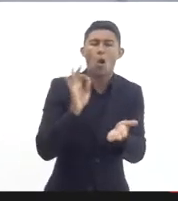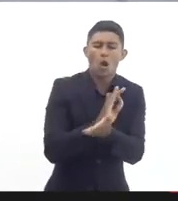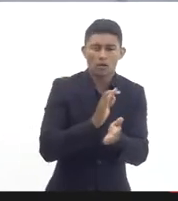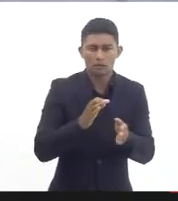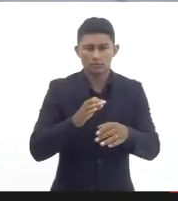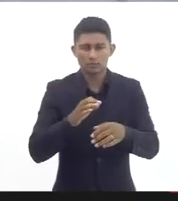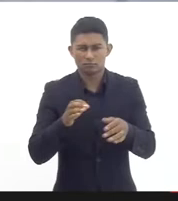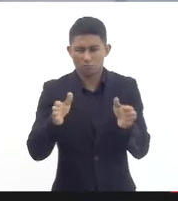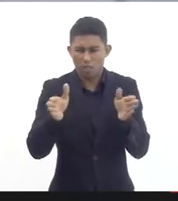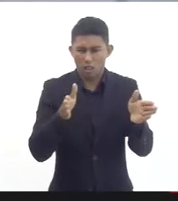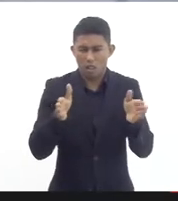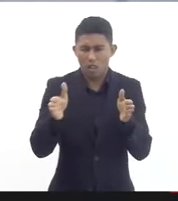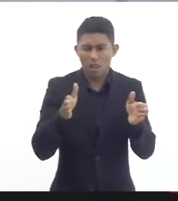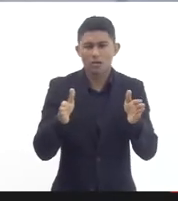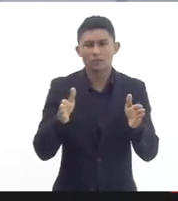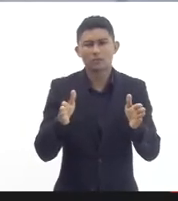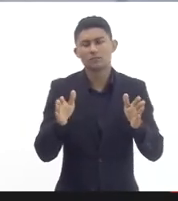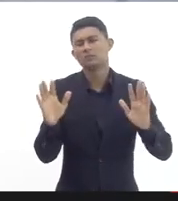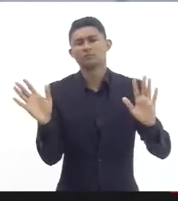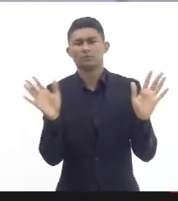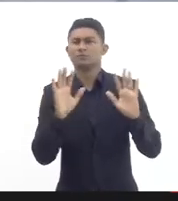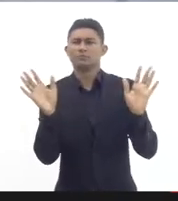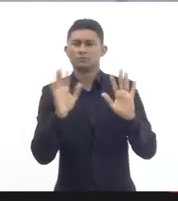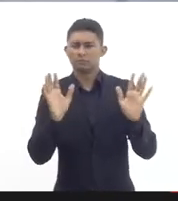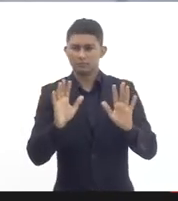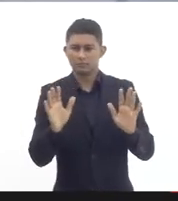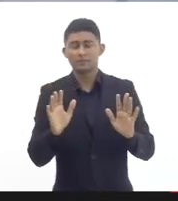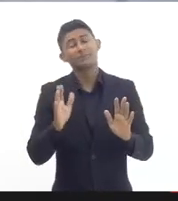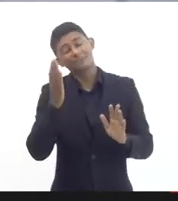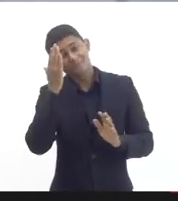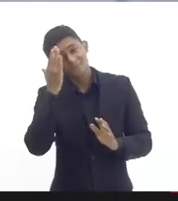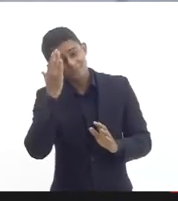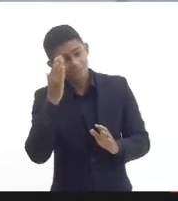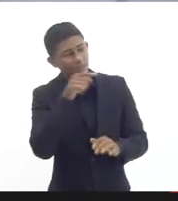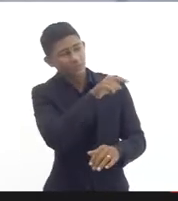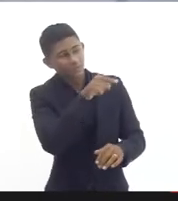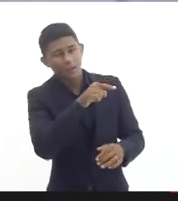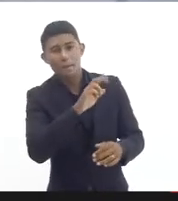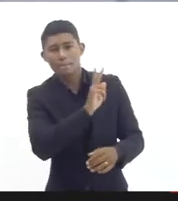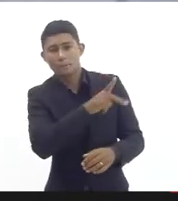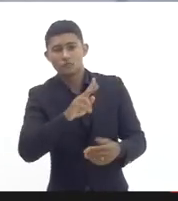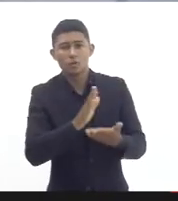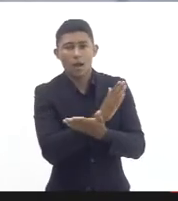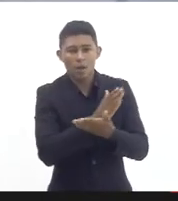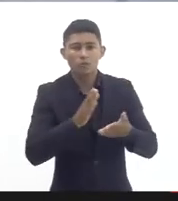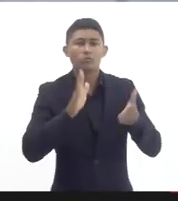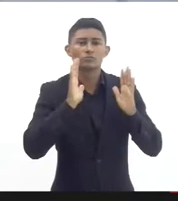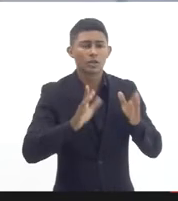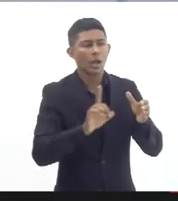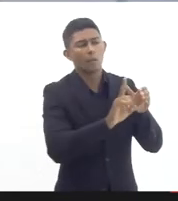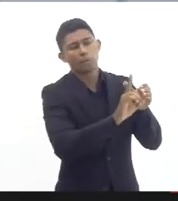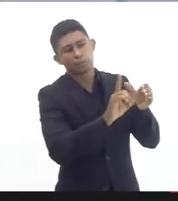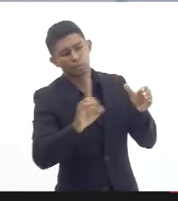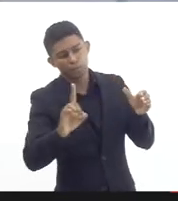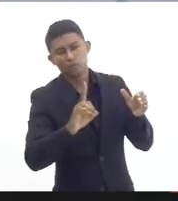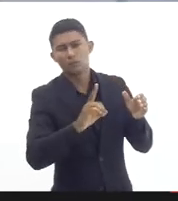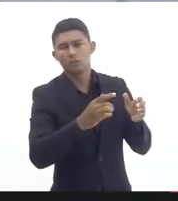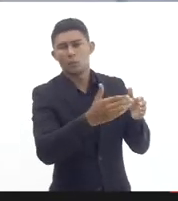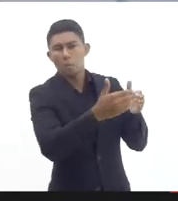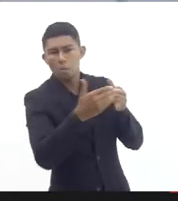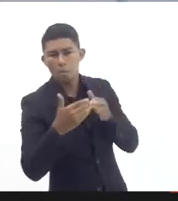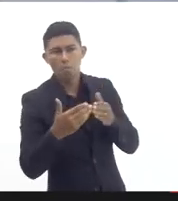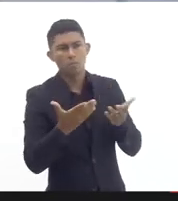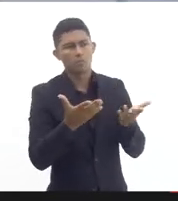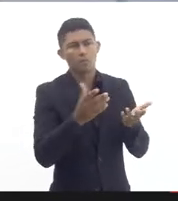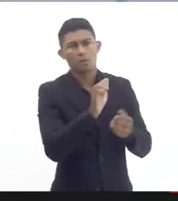real aquela carência que decorre da vacância dos afastamentos definitivos grande parte das